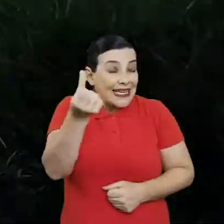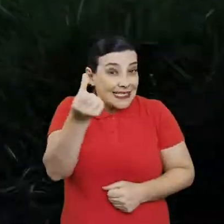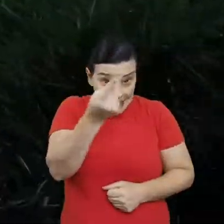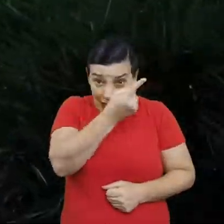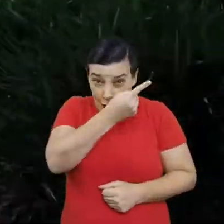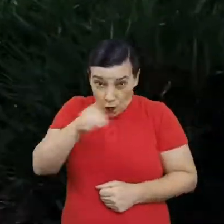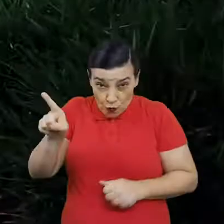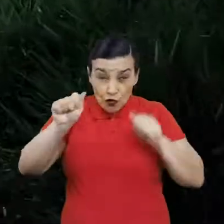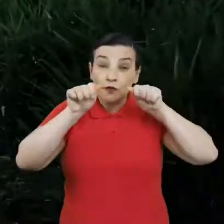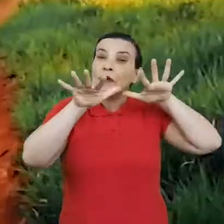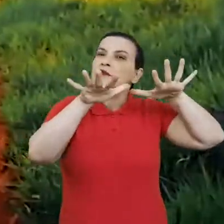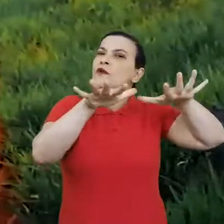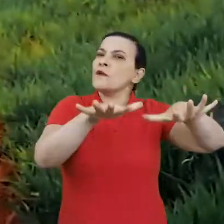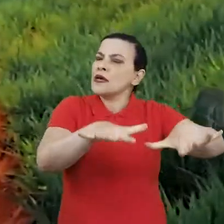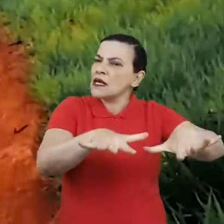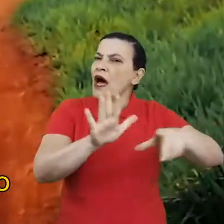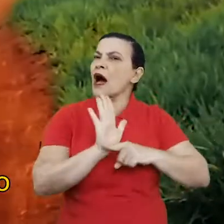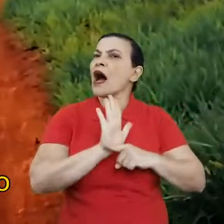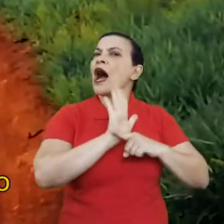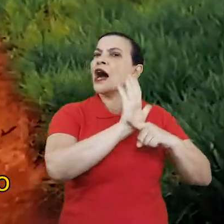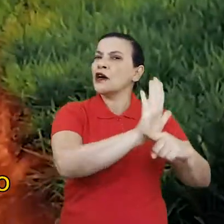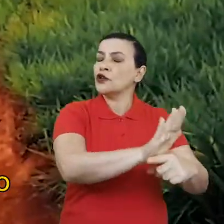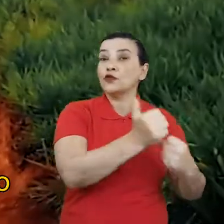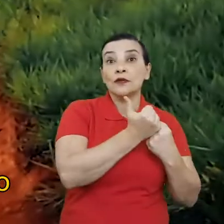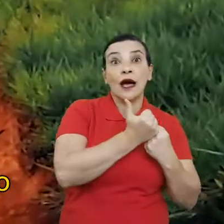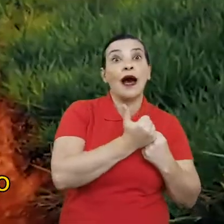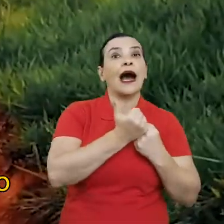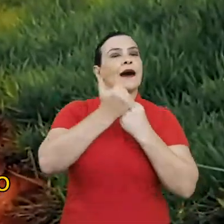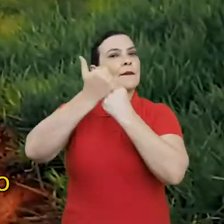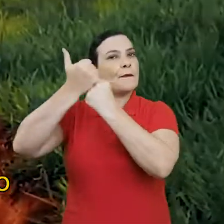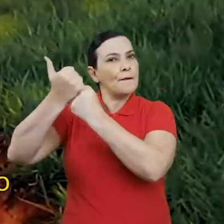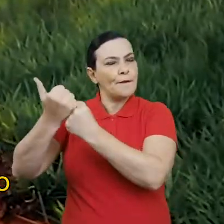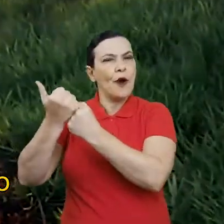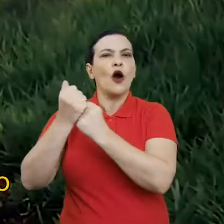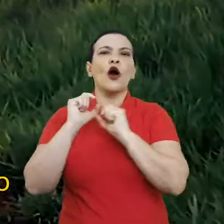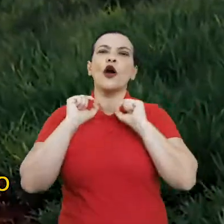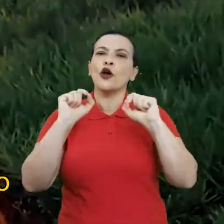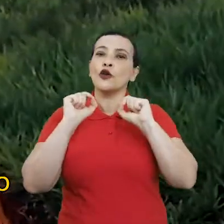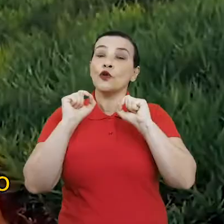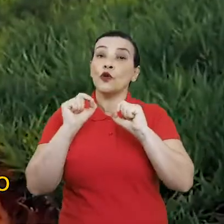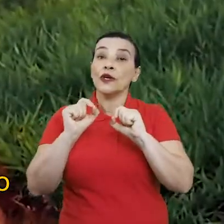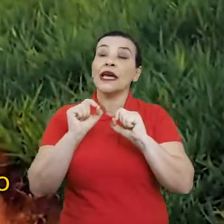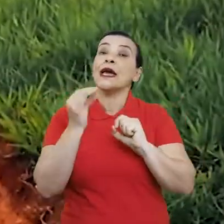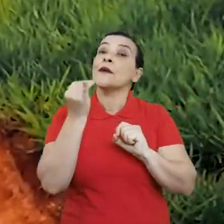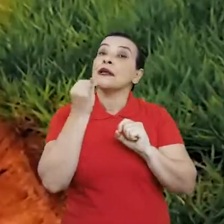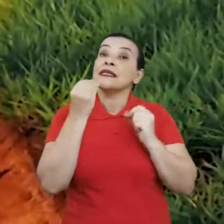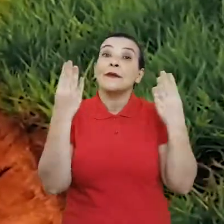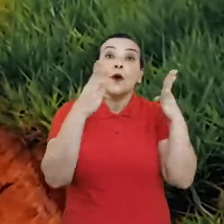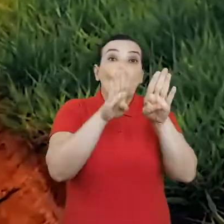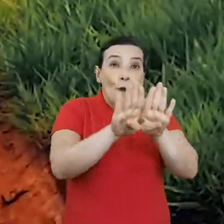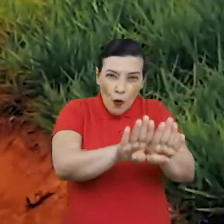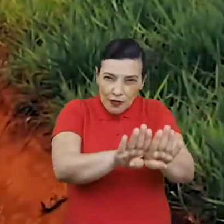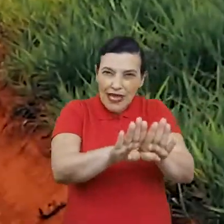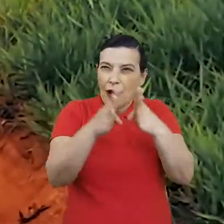do benzimento, que vai servir como suporte, ele vai invocar os portais, e ao mesmo tempo fechará esses